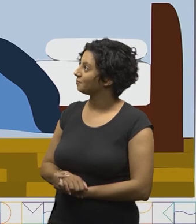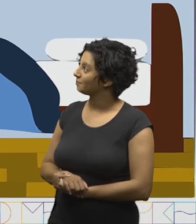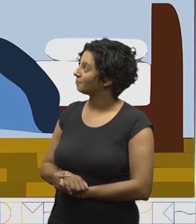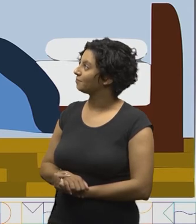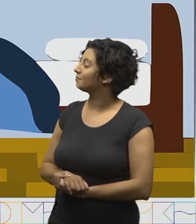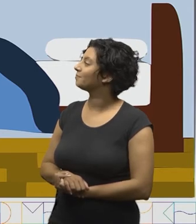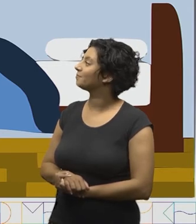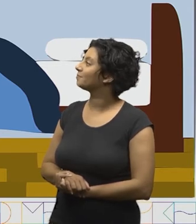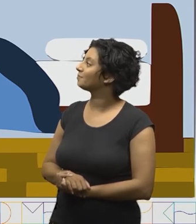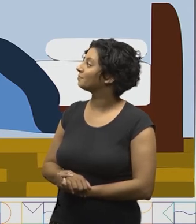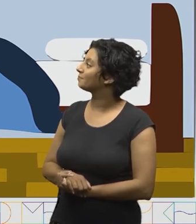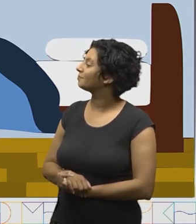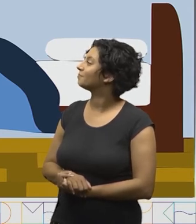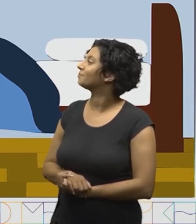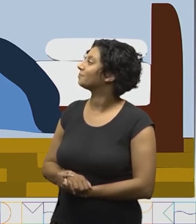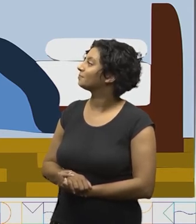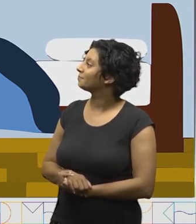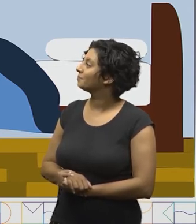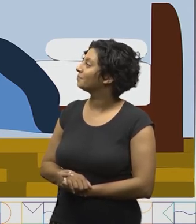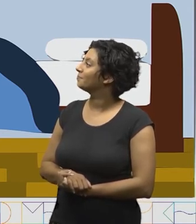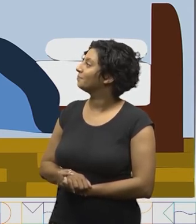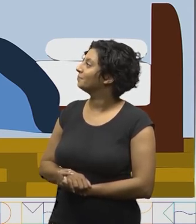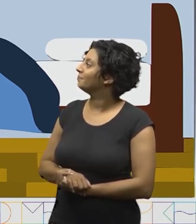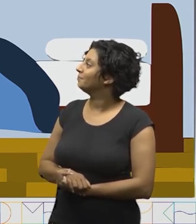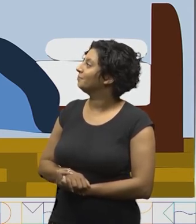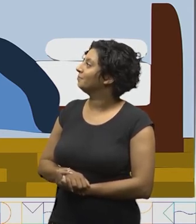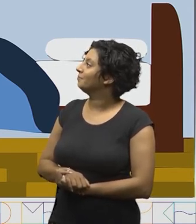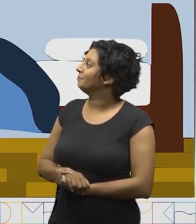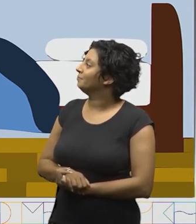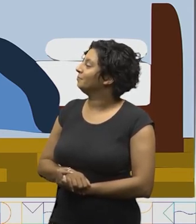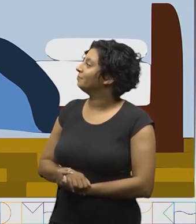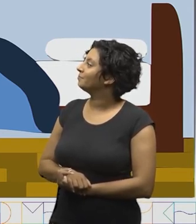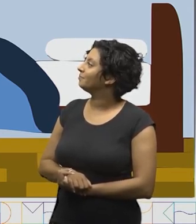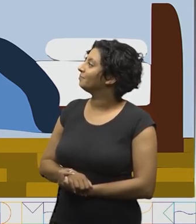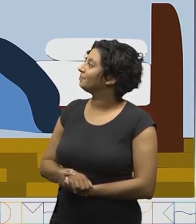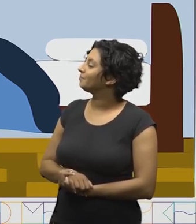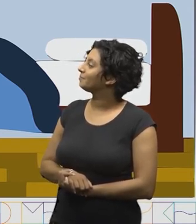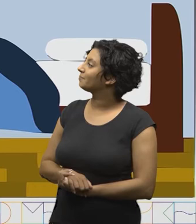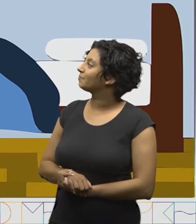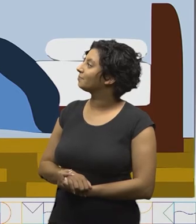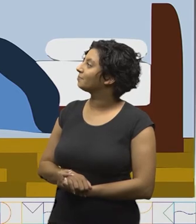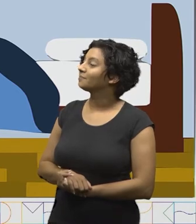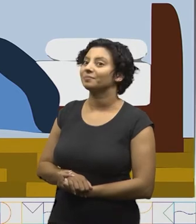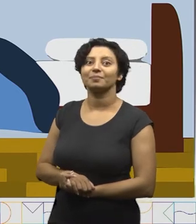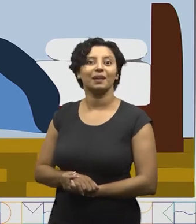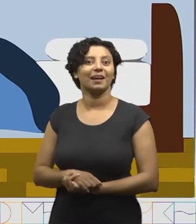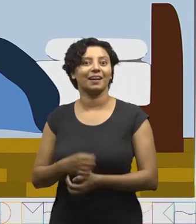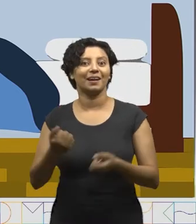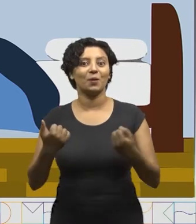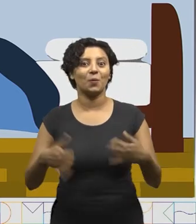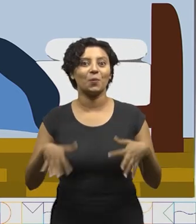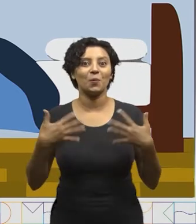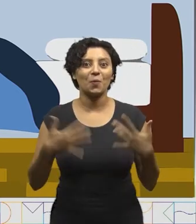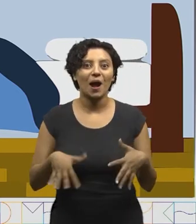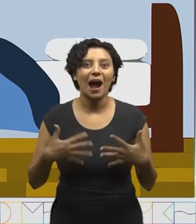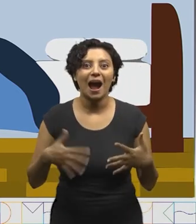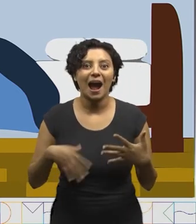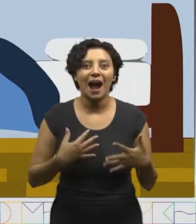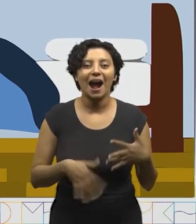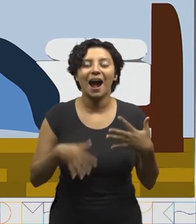do pé de Pedro não é preto, tem o peito do pé mais preto do que o peito do pé de Pedro. Ah!